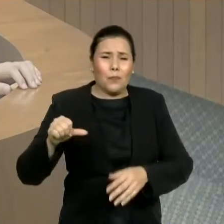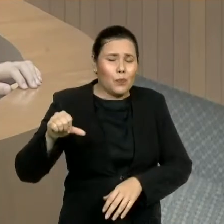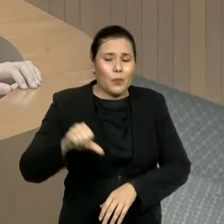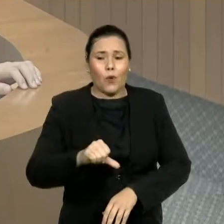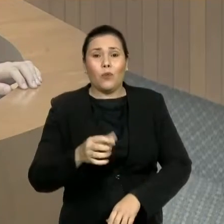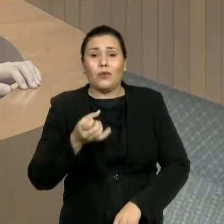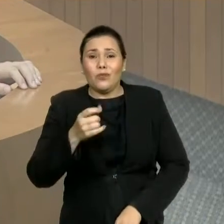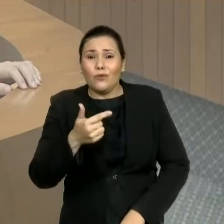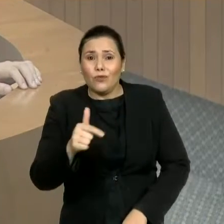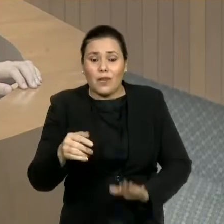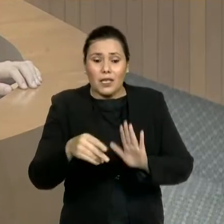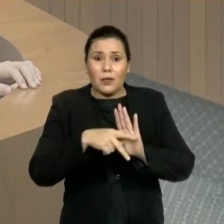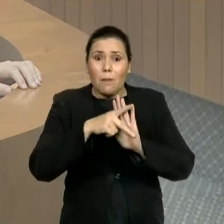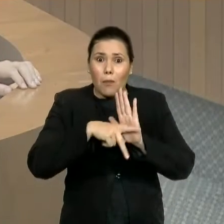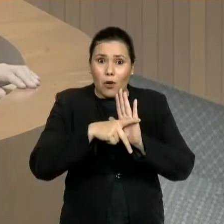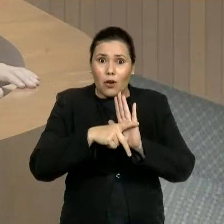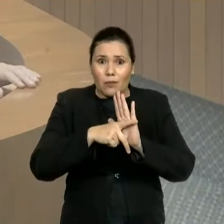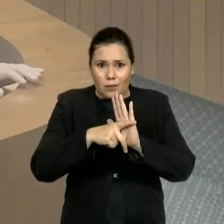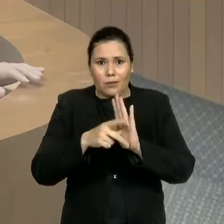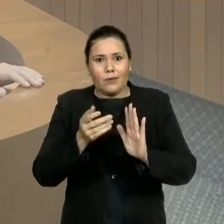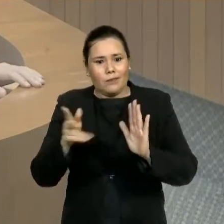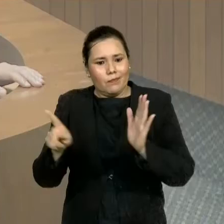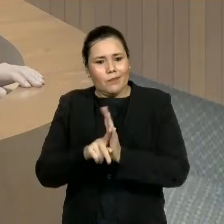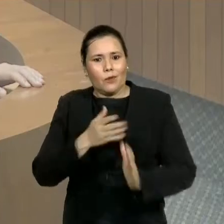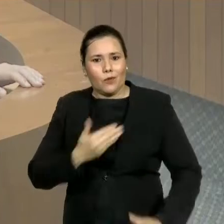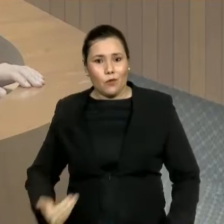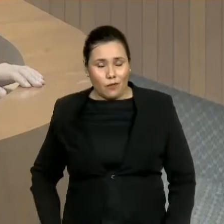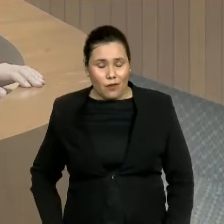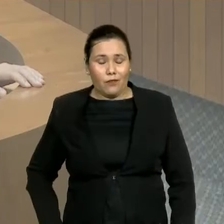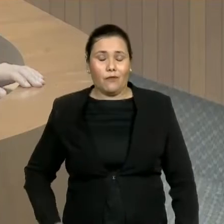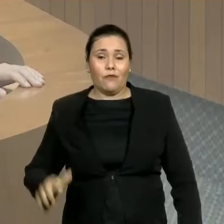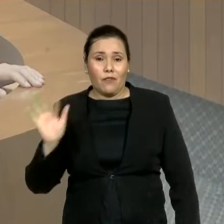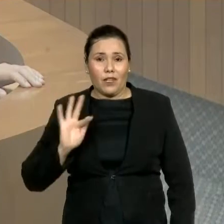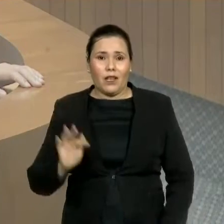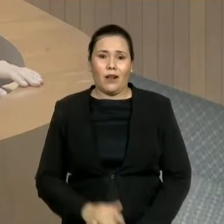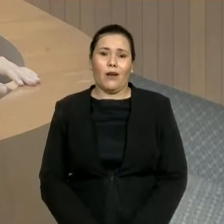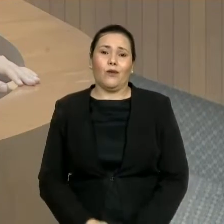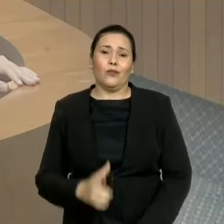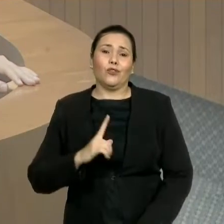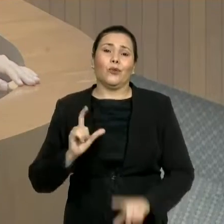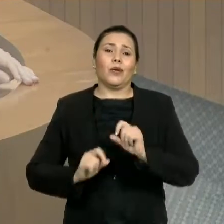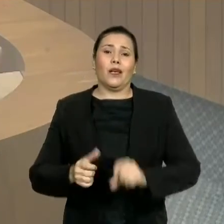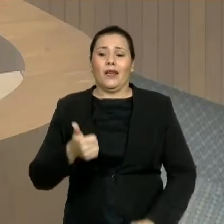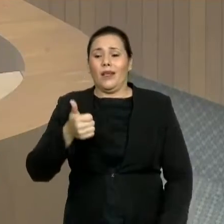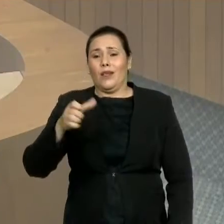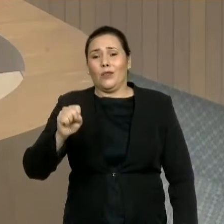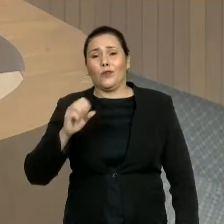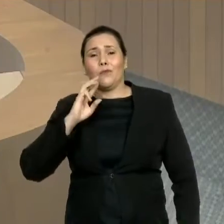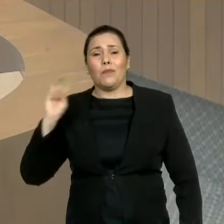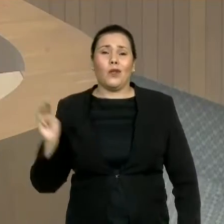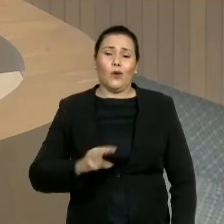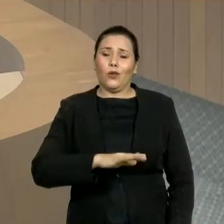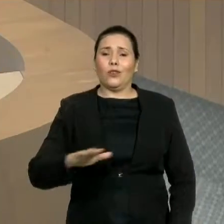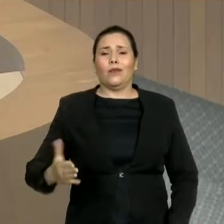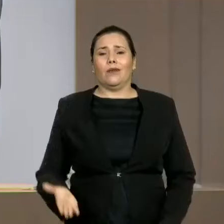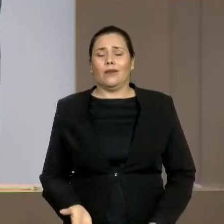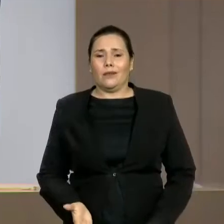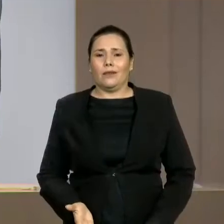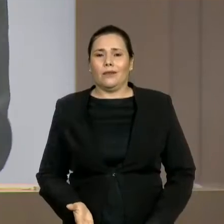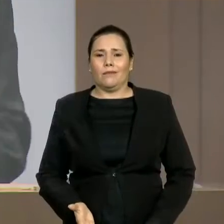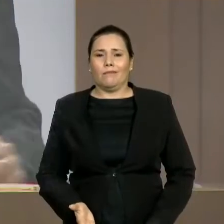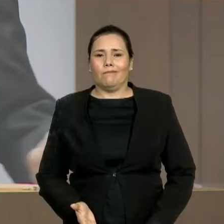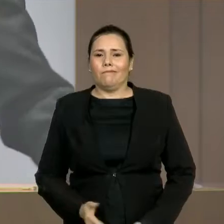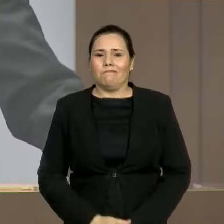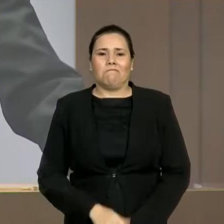Bolsa Família, a gente teria 18 milhões de crianças. Então, demonstra o acerto do programa